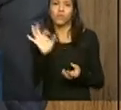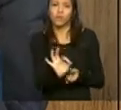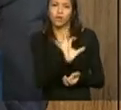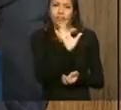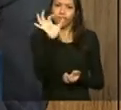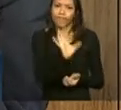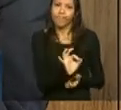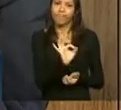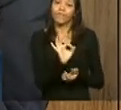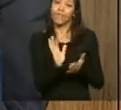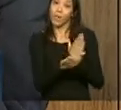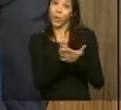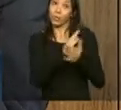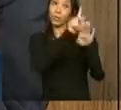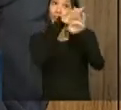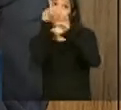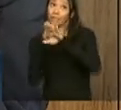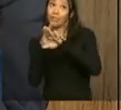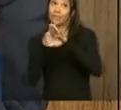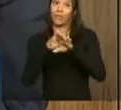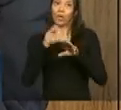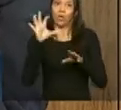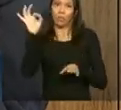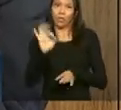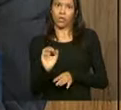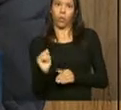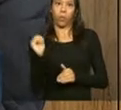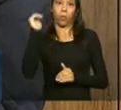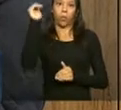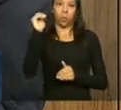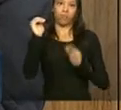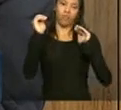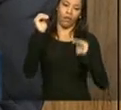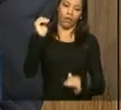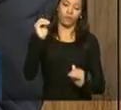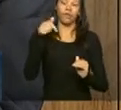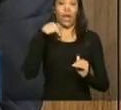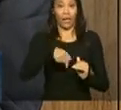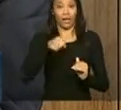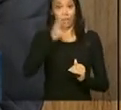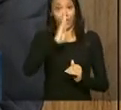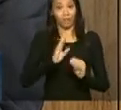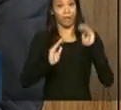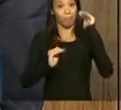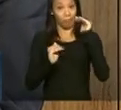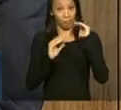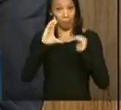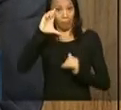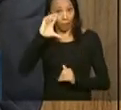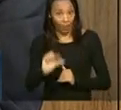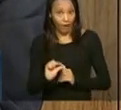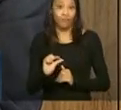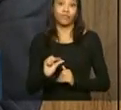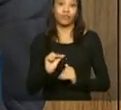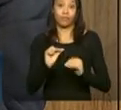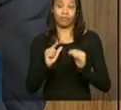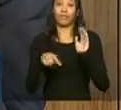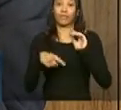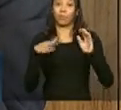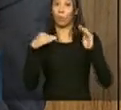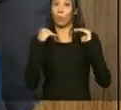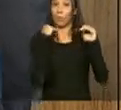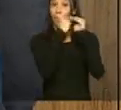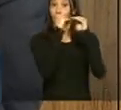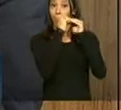países essa diferença é mais expressiva. No Brasil, por exemplo, ela está abaixo da média do G20, mas o compromisso seria de